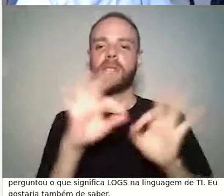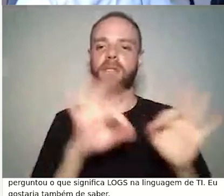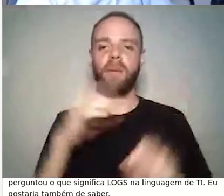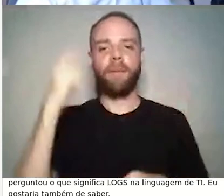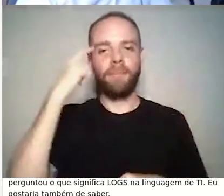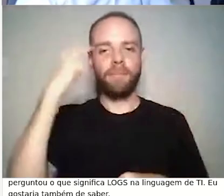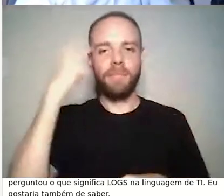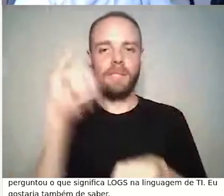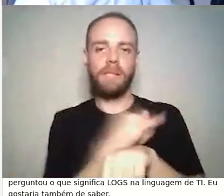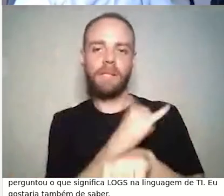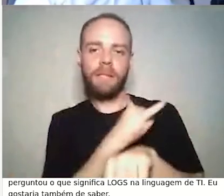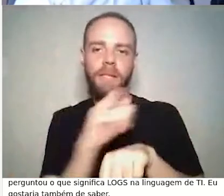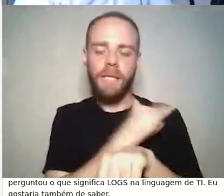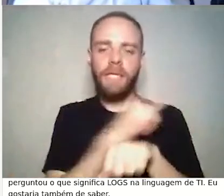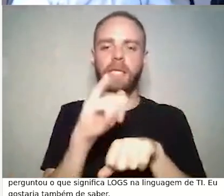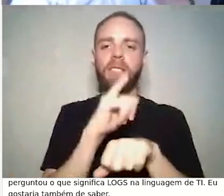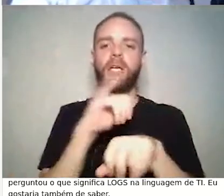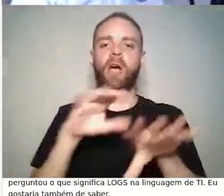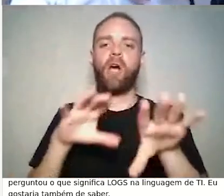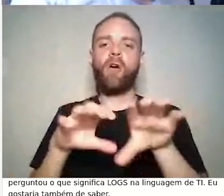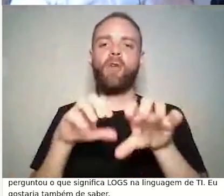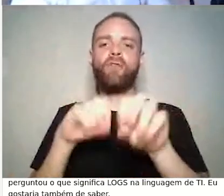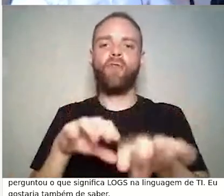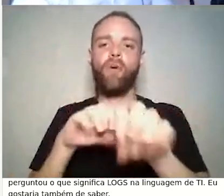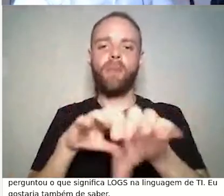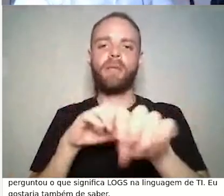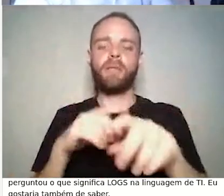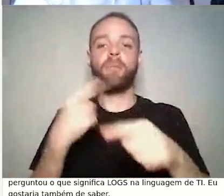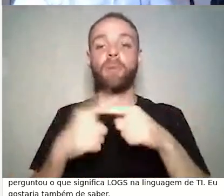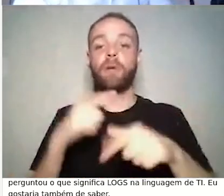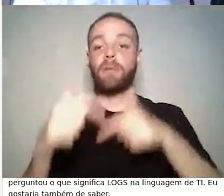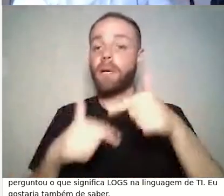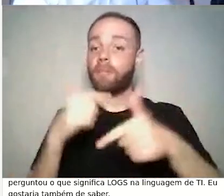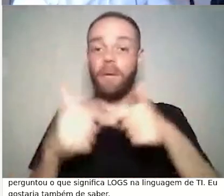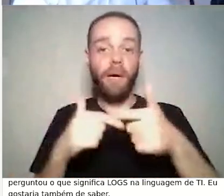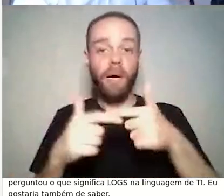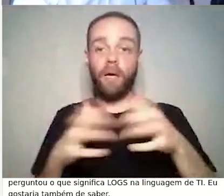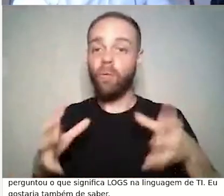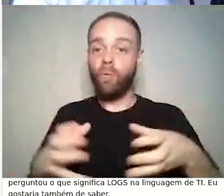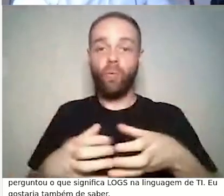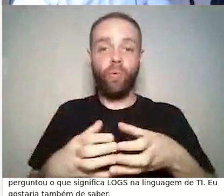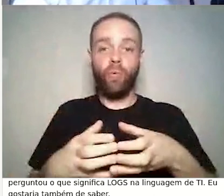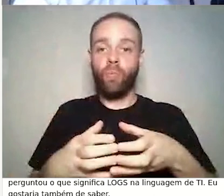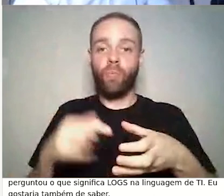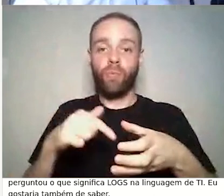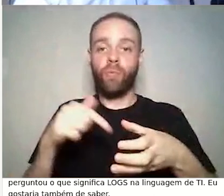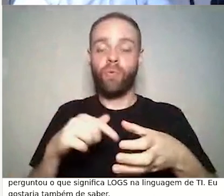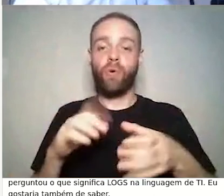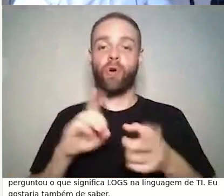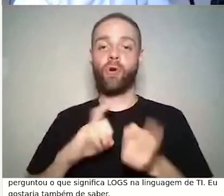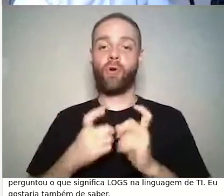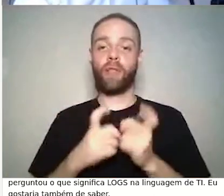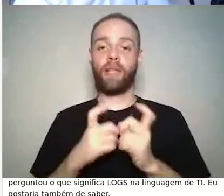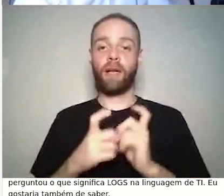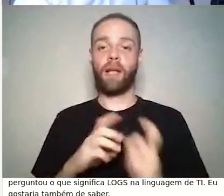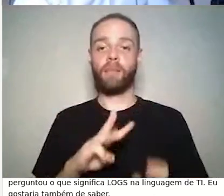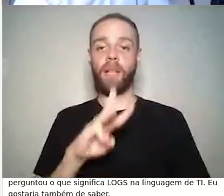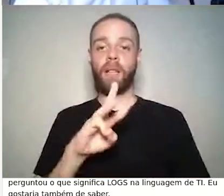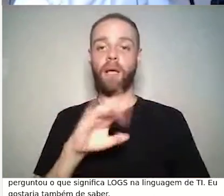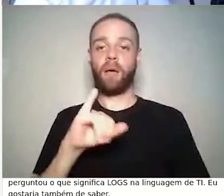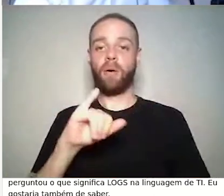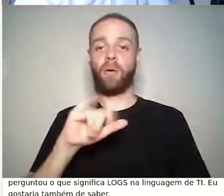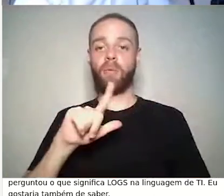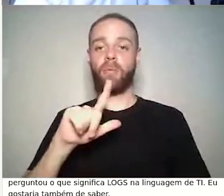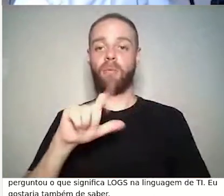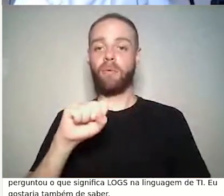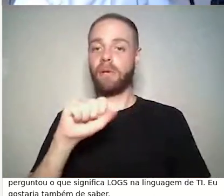formações, é um trabalho coletivo, muito coordenado pela professora Wilza, Wilza Ramos, é a professora que está